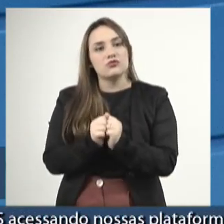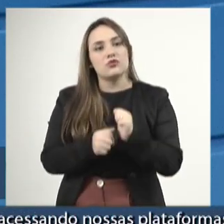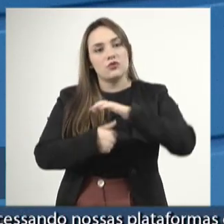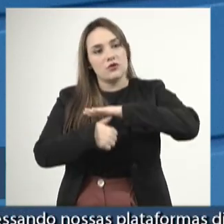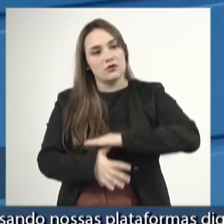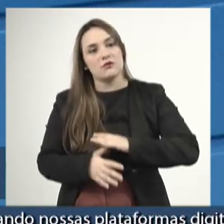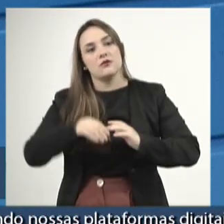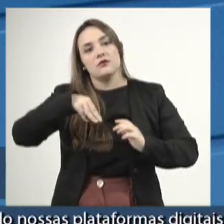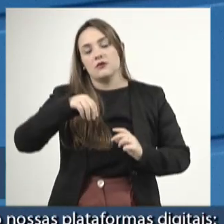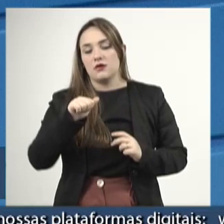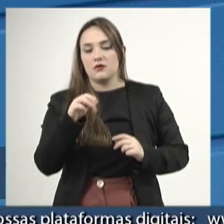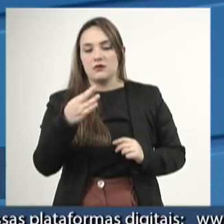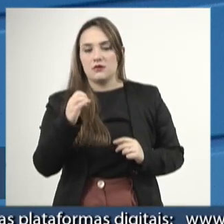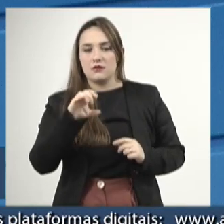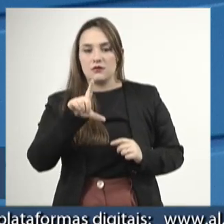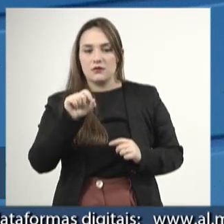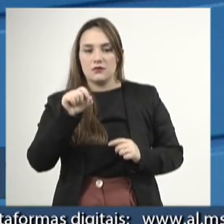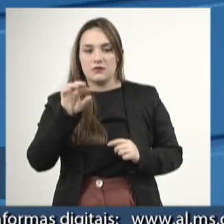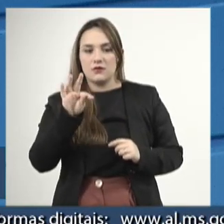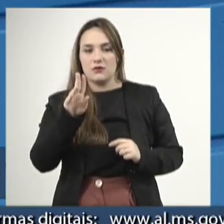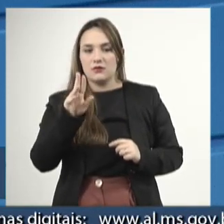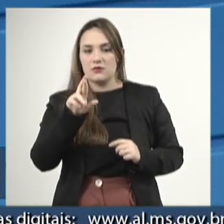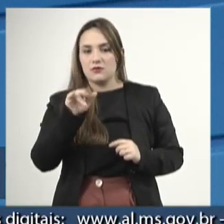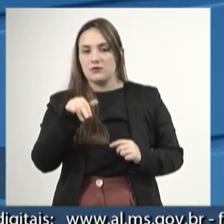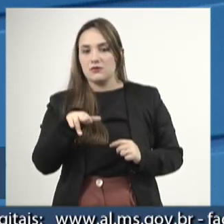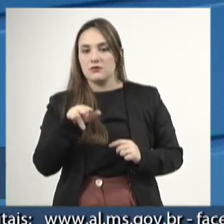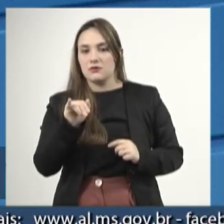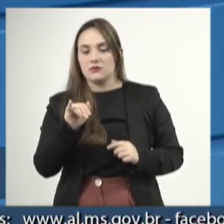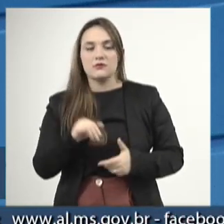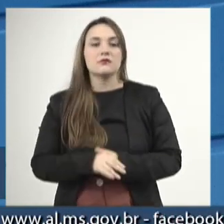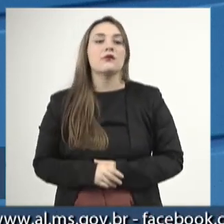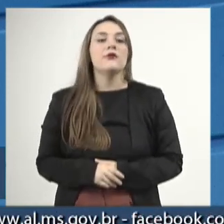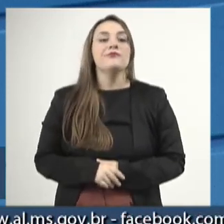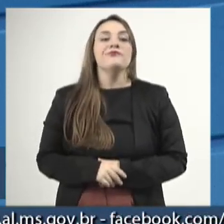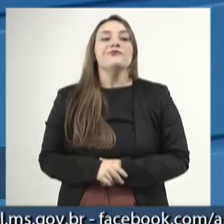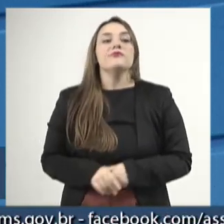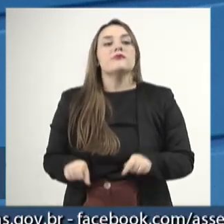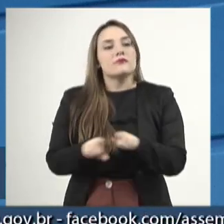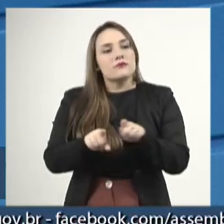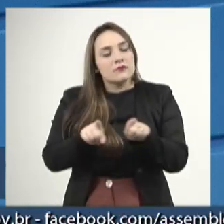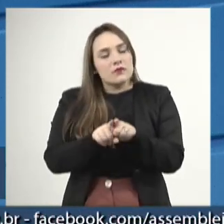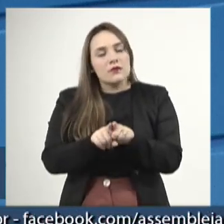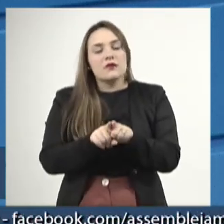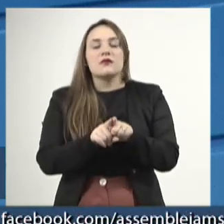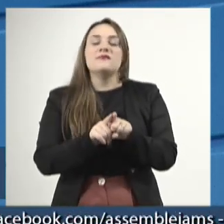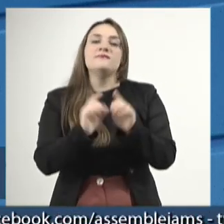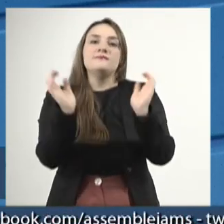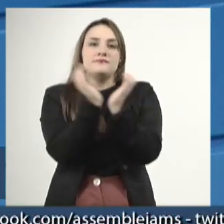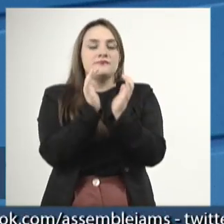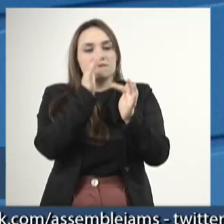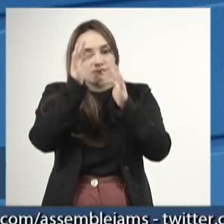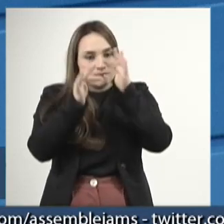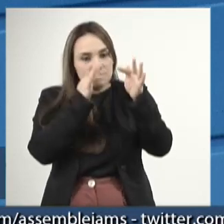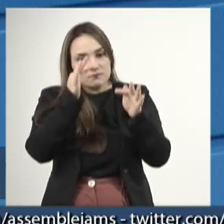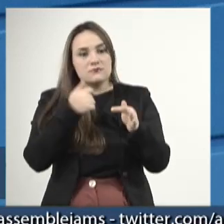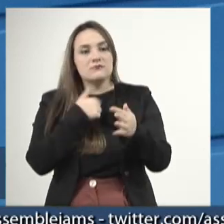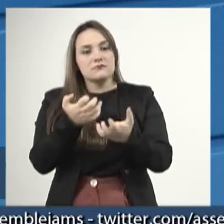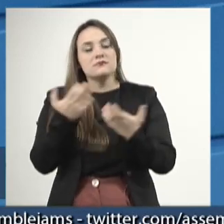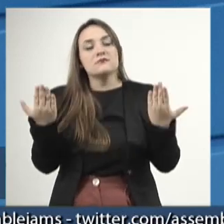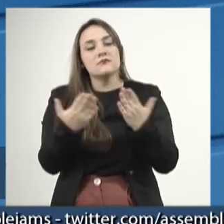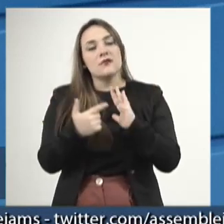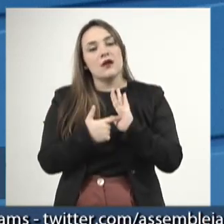Marcelo Turini e toda a diretoria da APAI e eu gostaria muito, senhor presidente, de apresentar